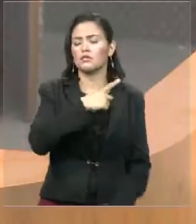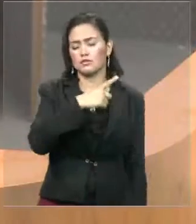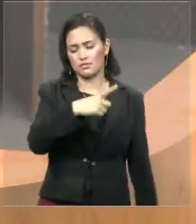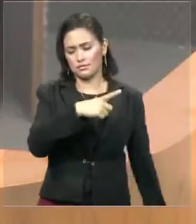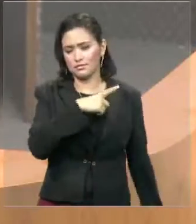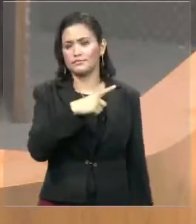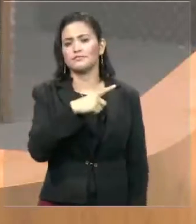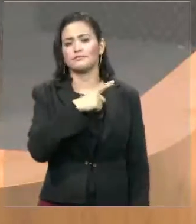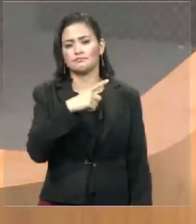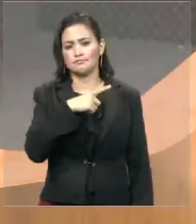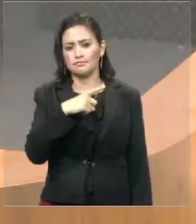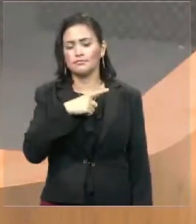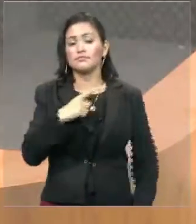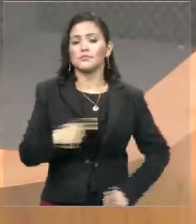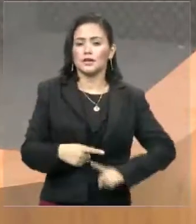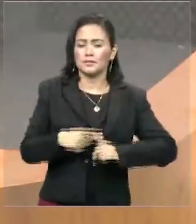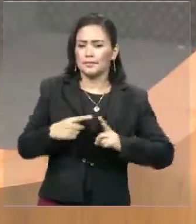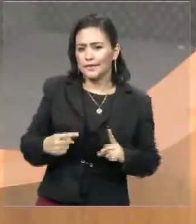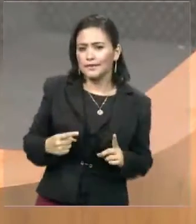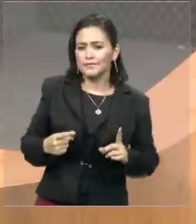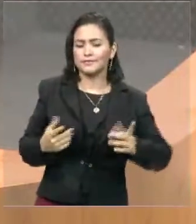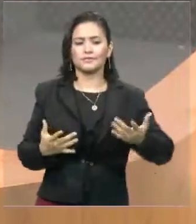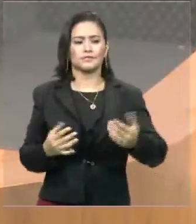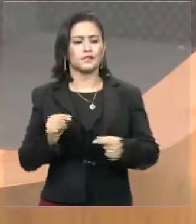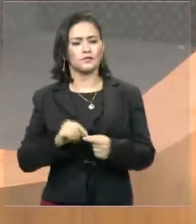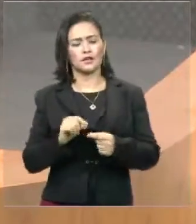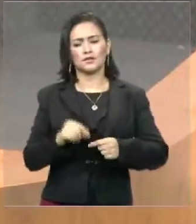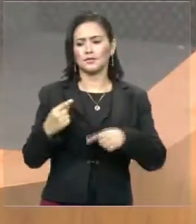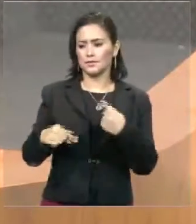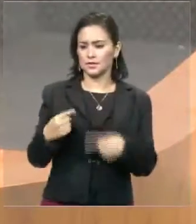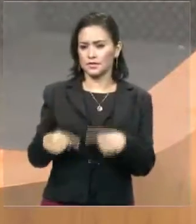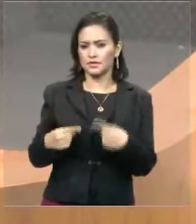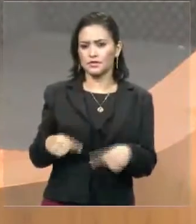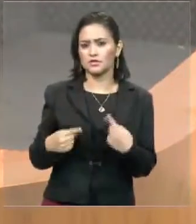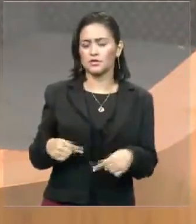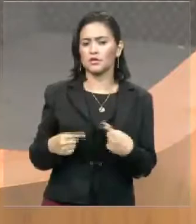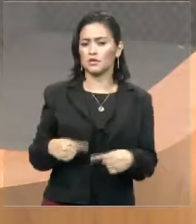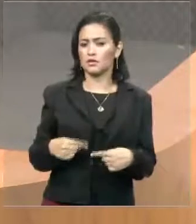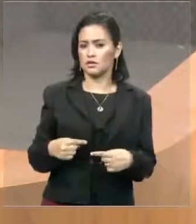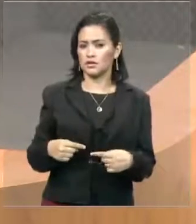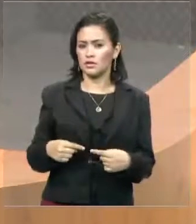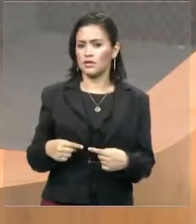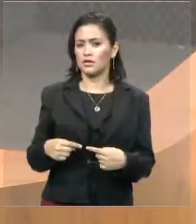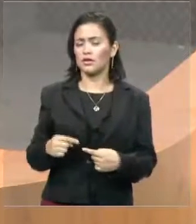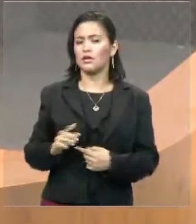fica essa história de fazer política com dinheiro público.